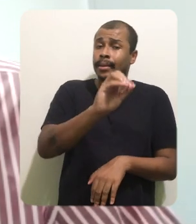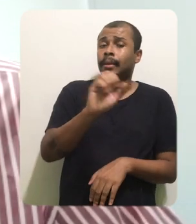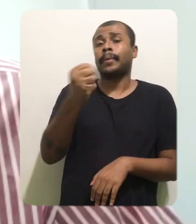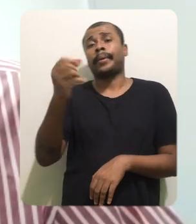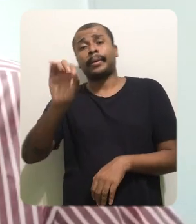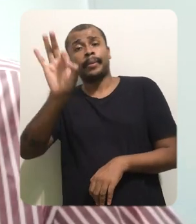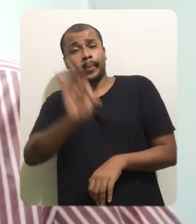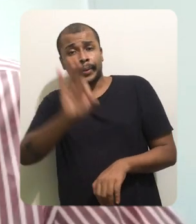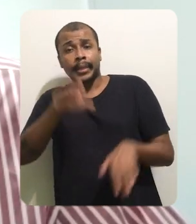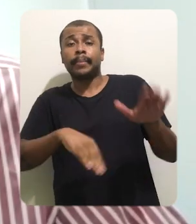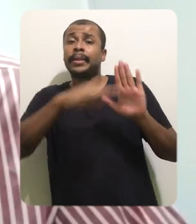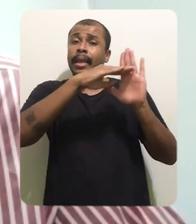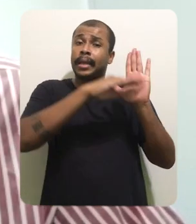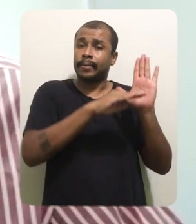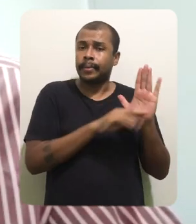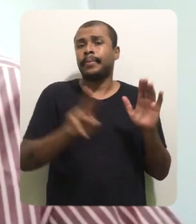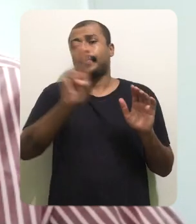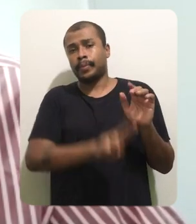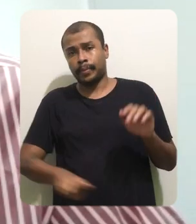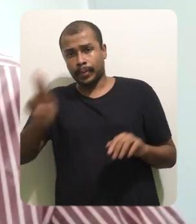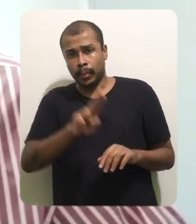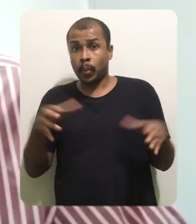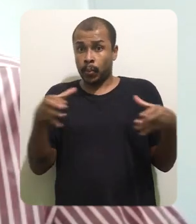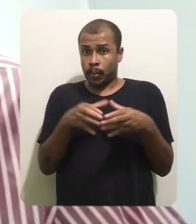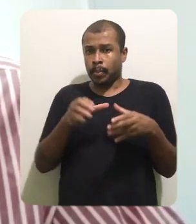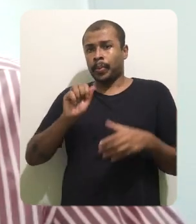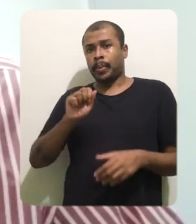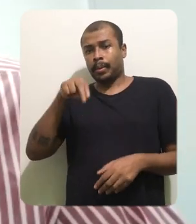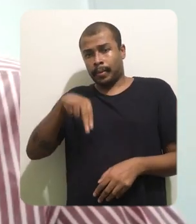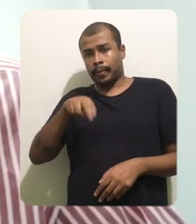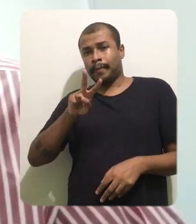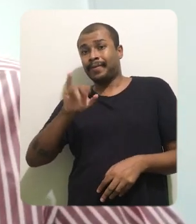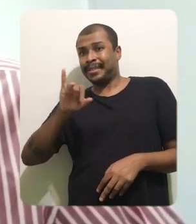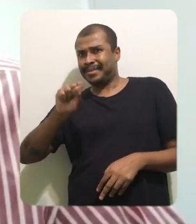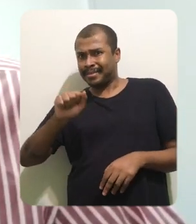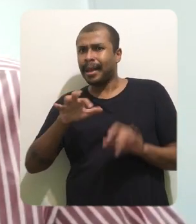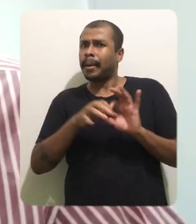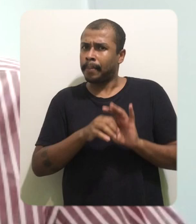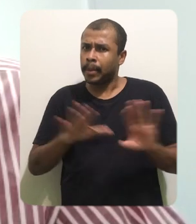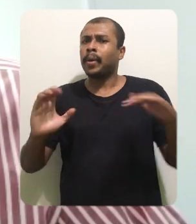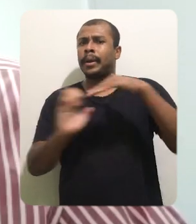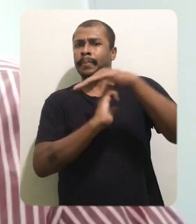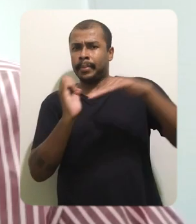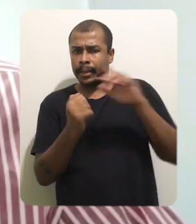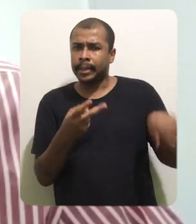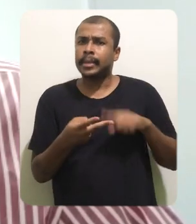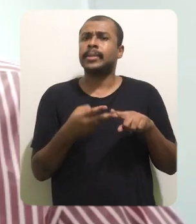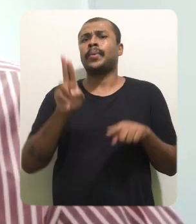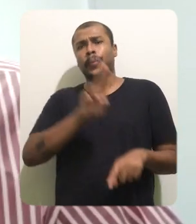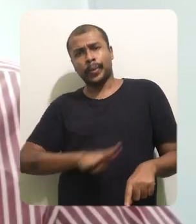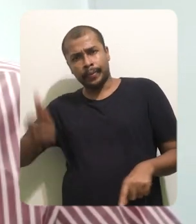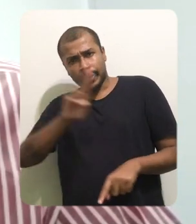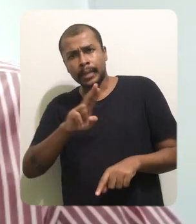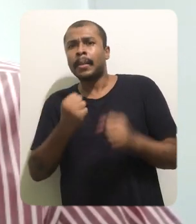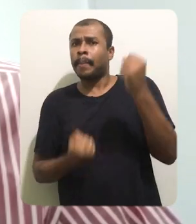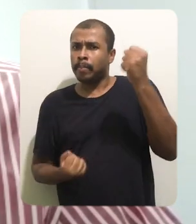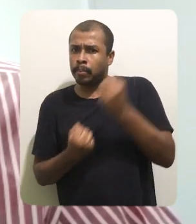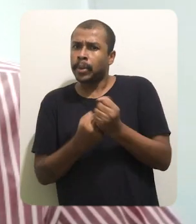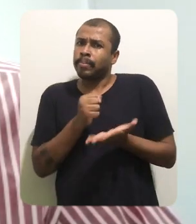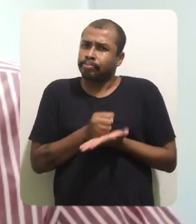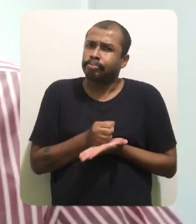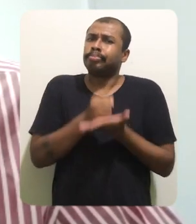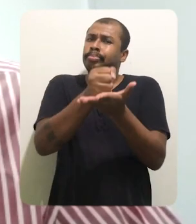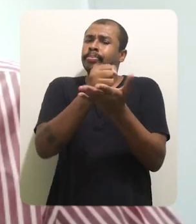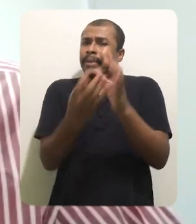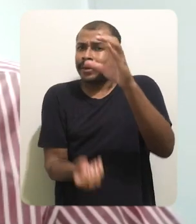a 80%, vai depender da receita ou da formulação utilizada. A Anvisa tem, inclusive, liberado empresas e universidades